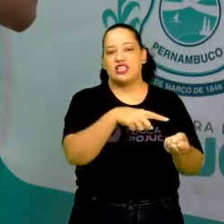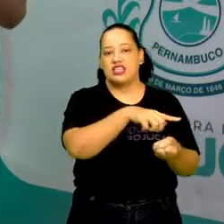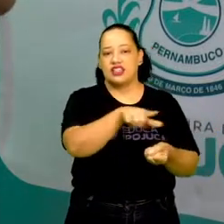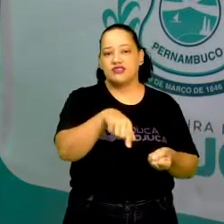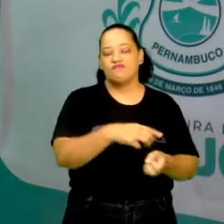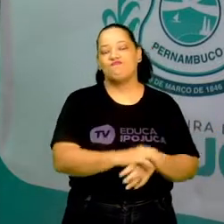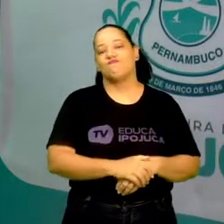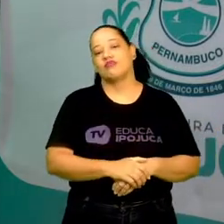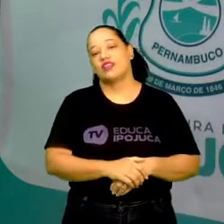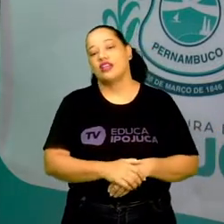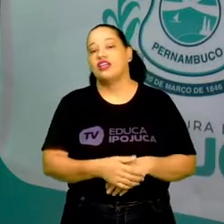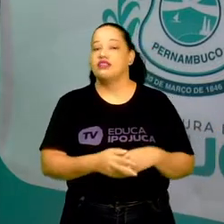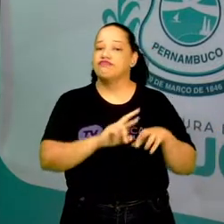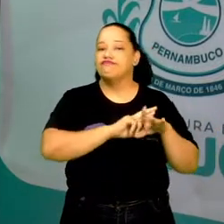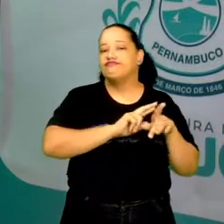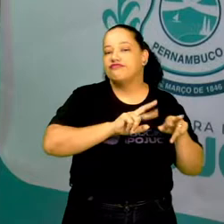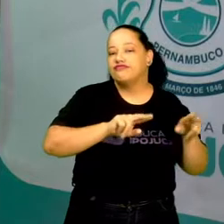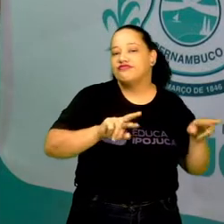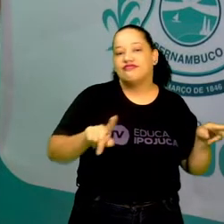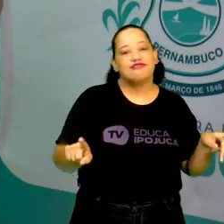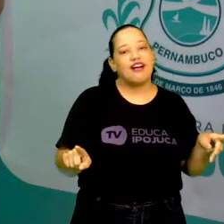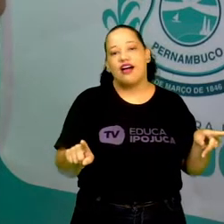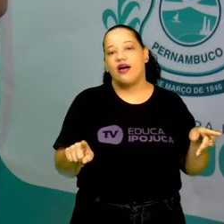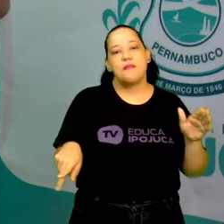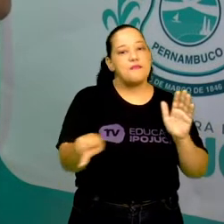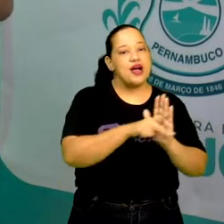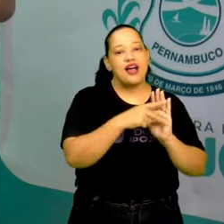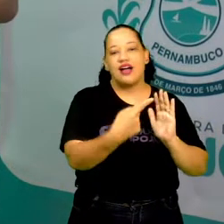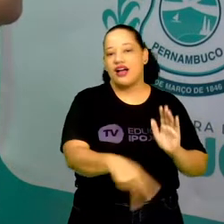Portanto, são diversos elementos culturais.